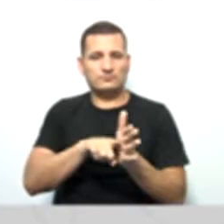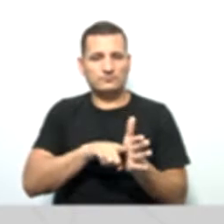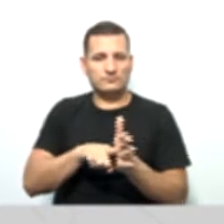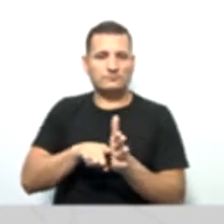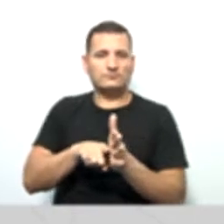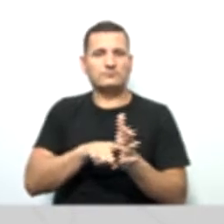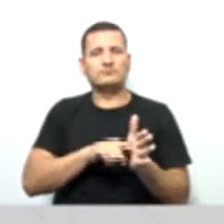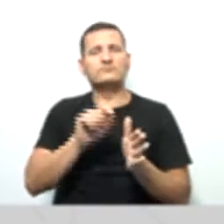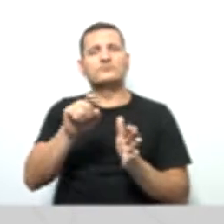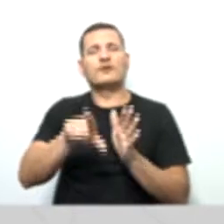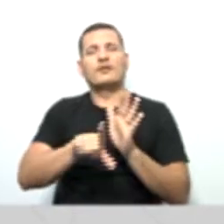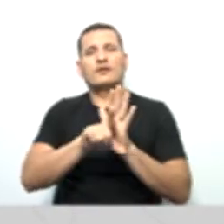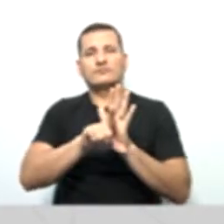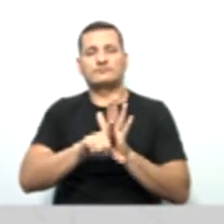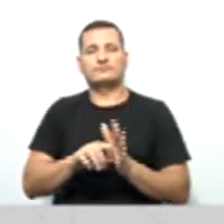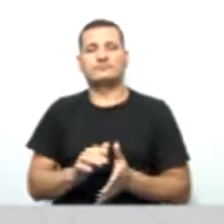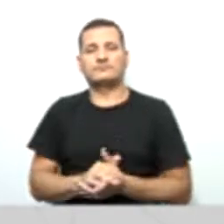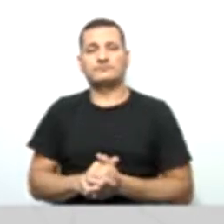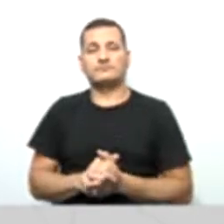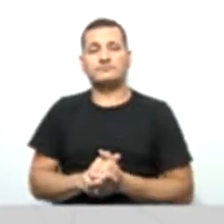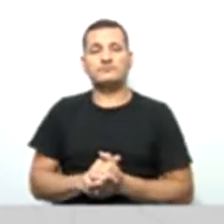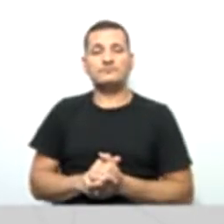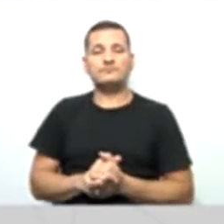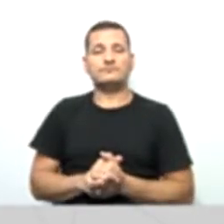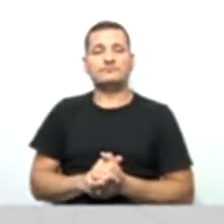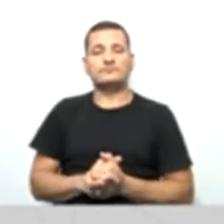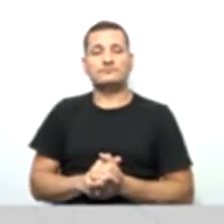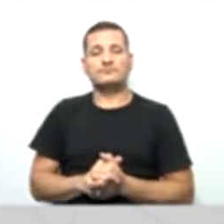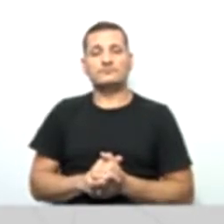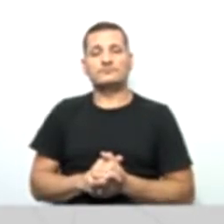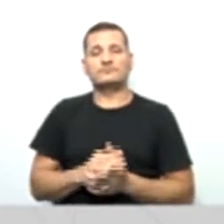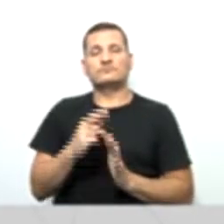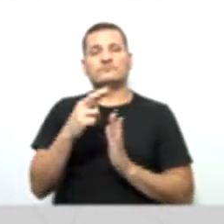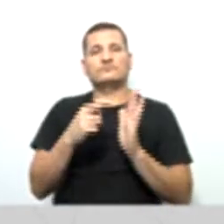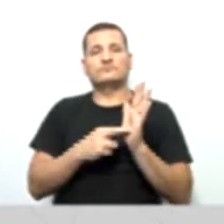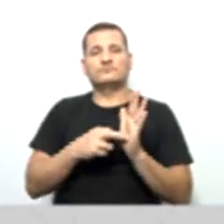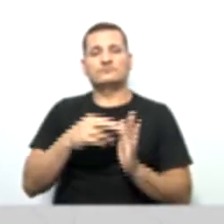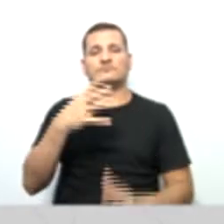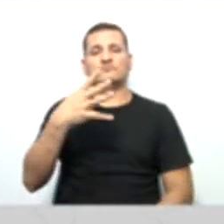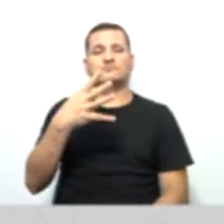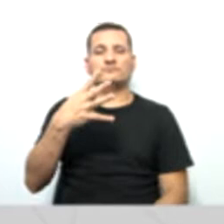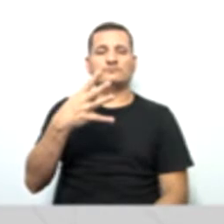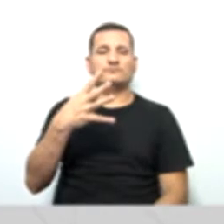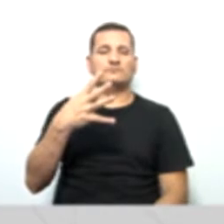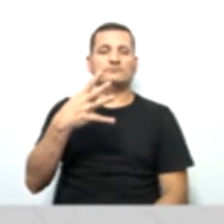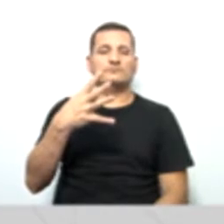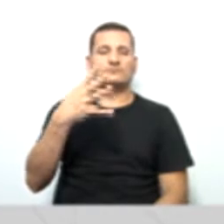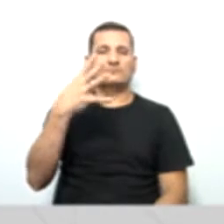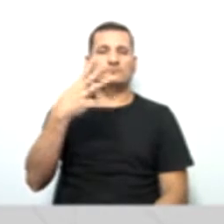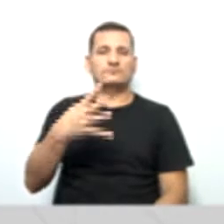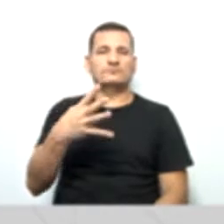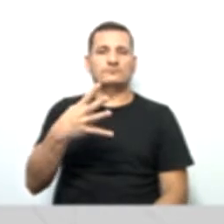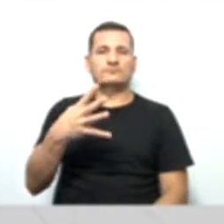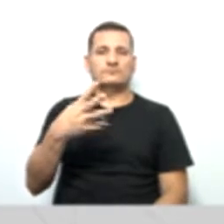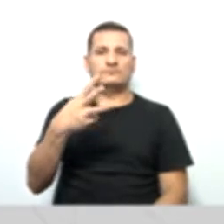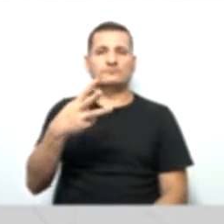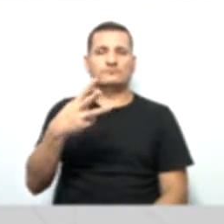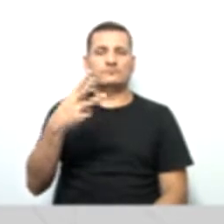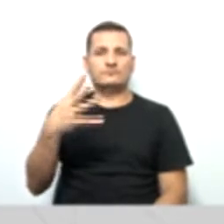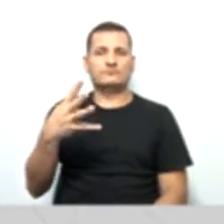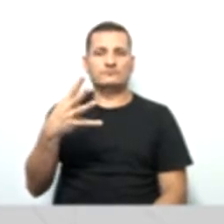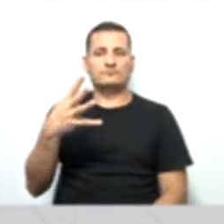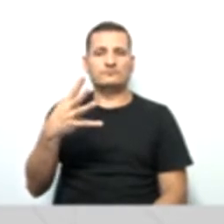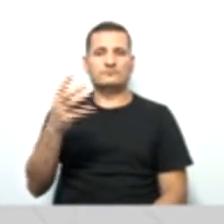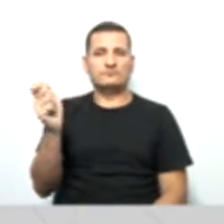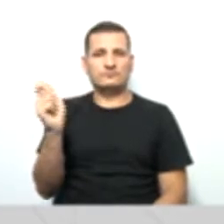Resolução número 4.434, de 5 de agosto de 2015. O que que fala?